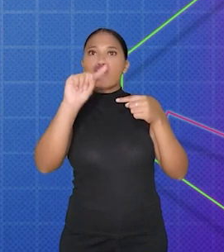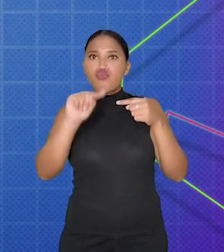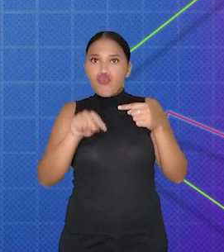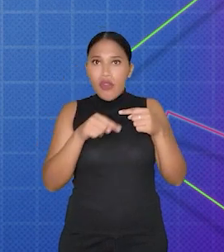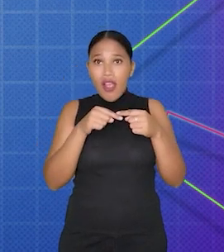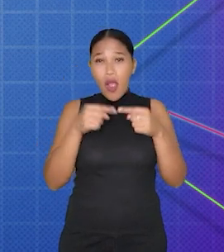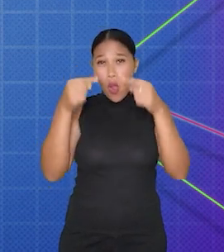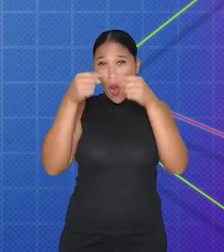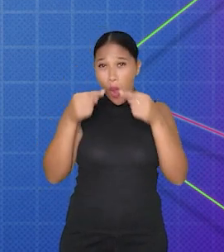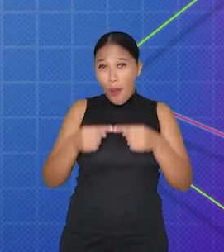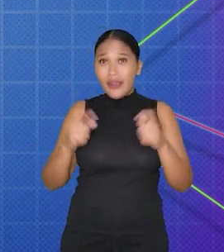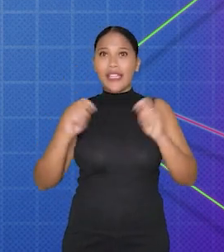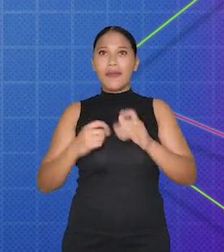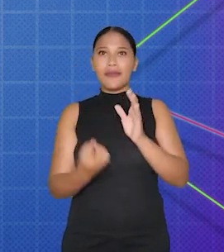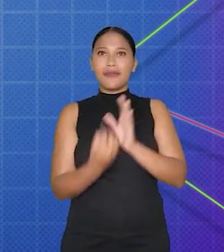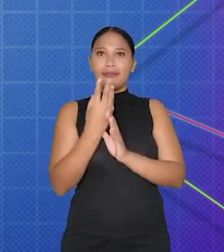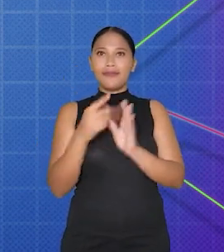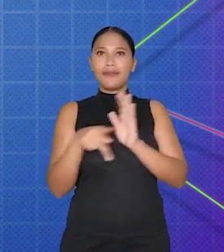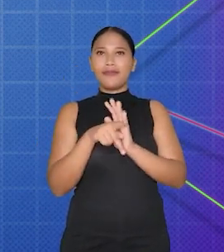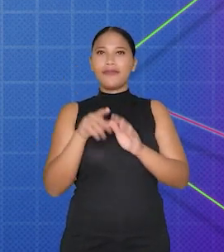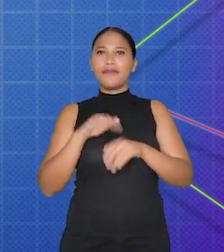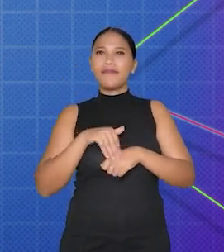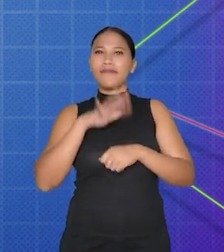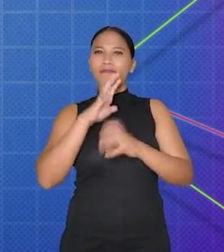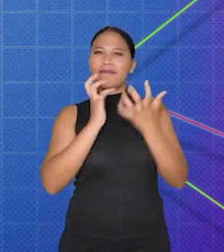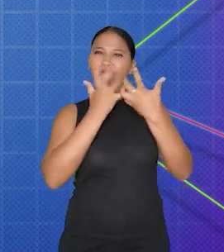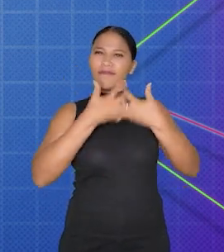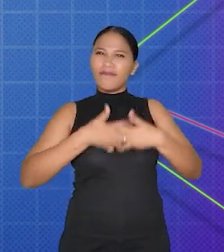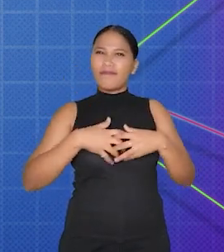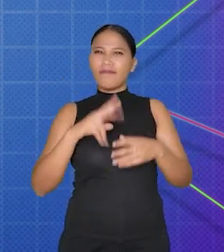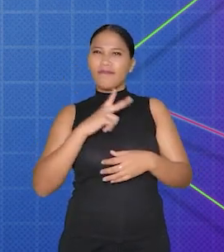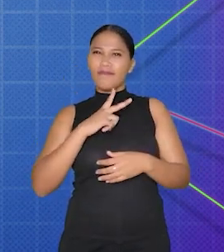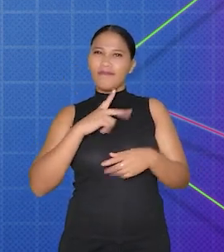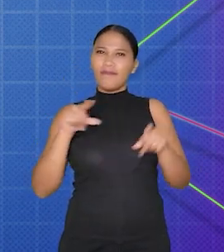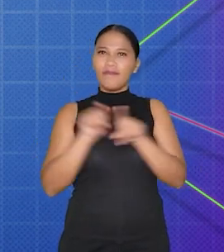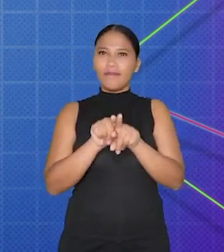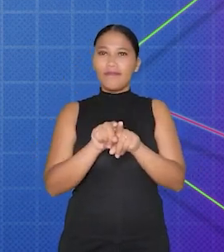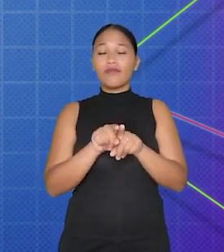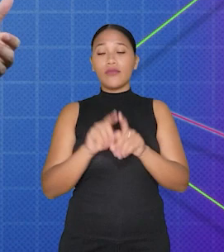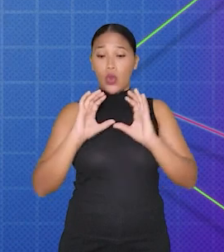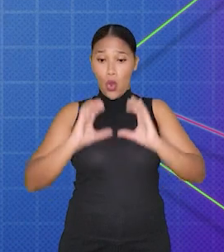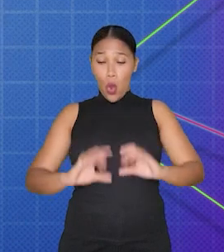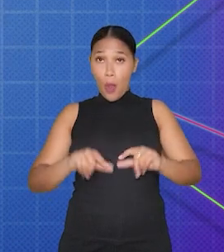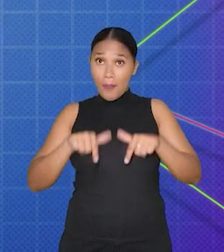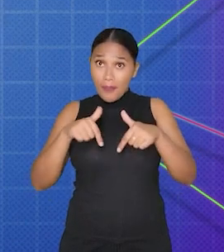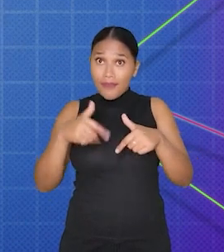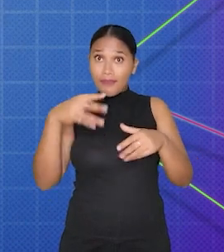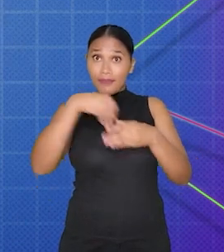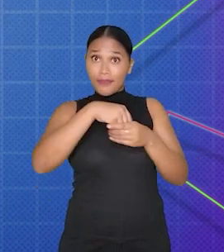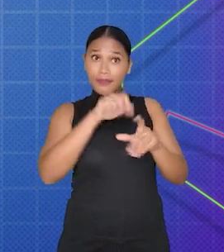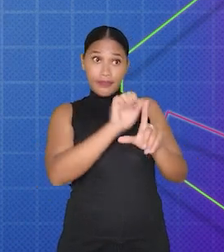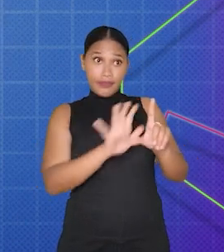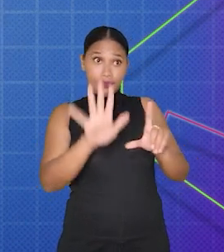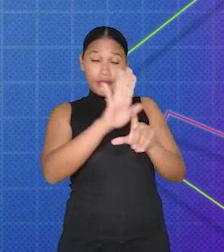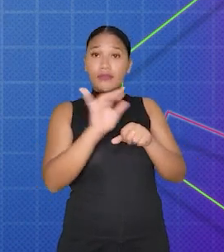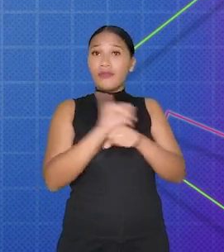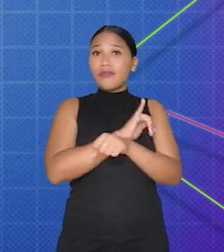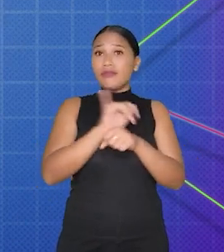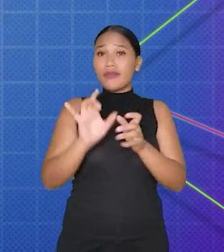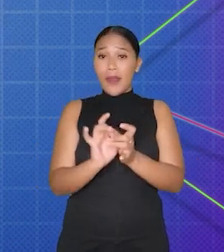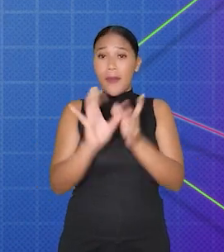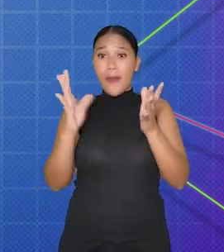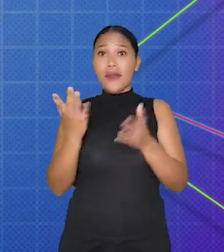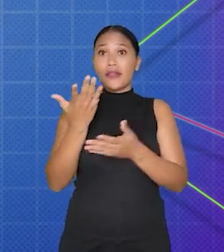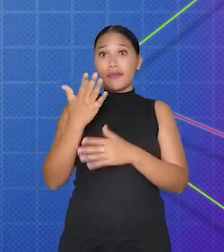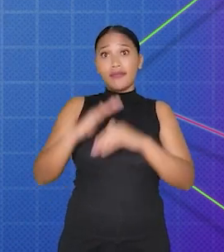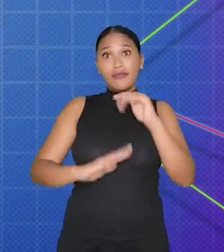Combinando esses comportamentos, é possível criar efeitos mais complexos e personalizados. Os comportamentos no Construct 2 são recursos